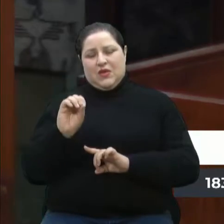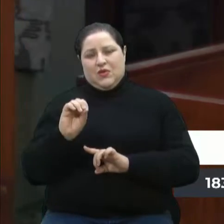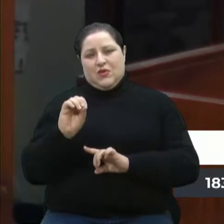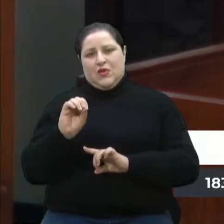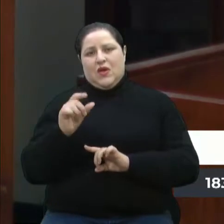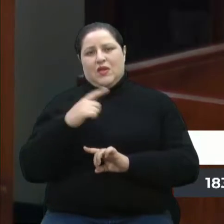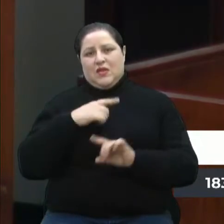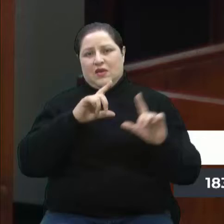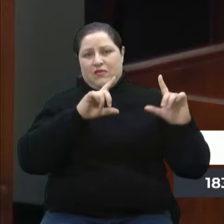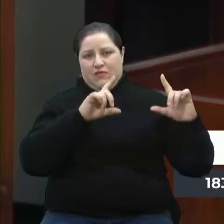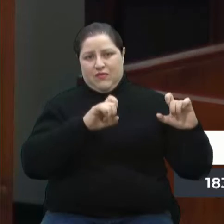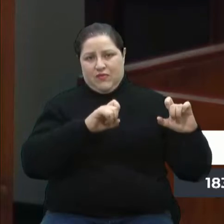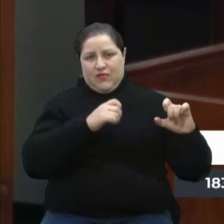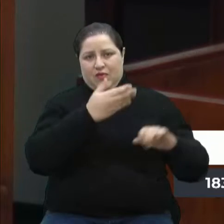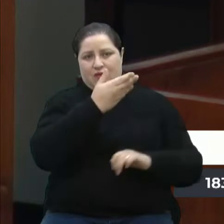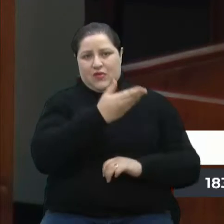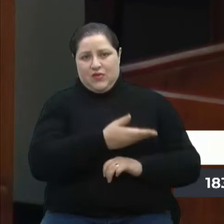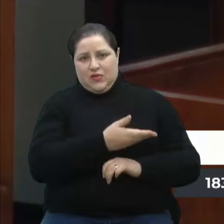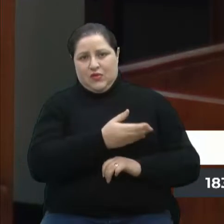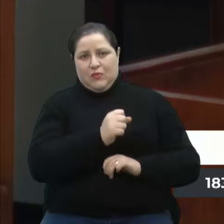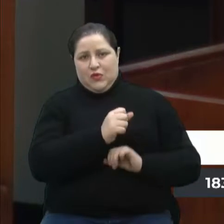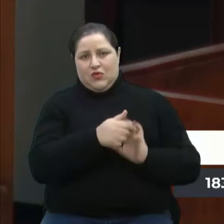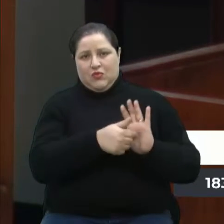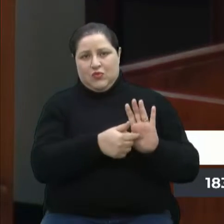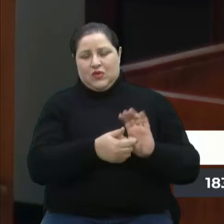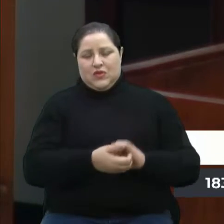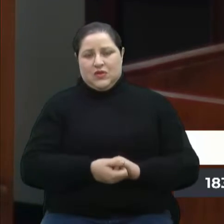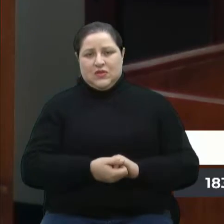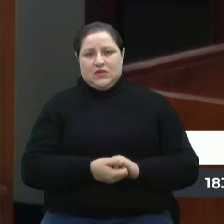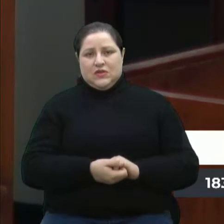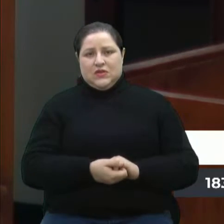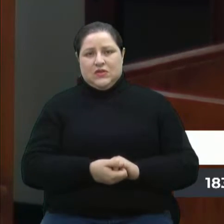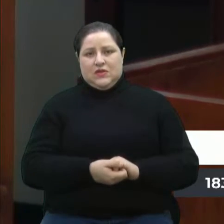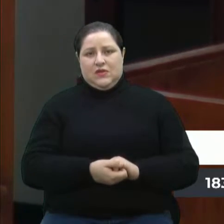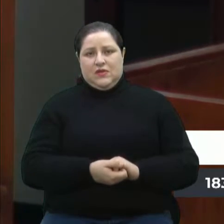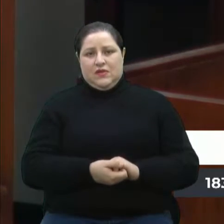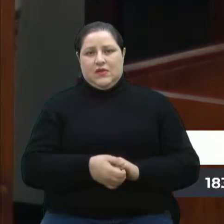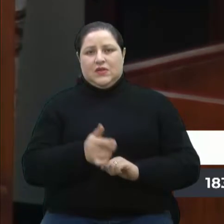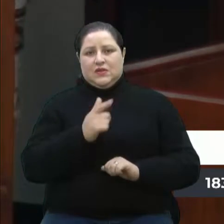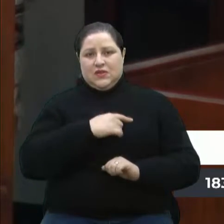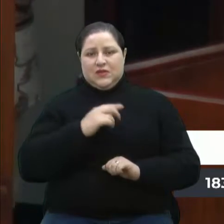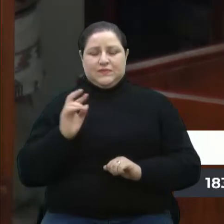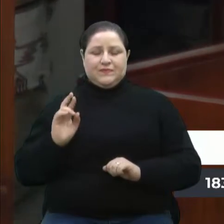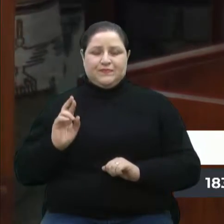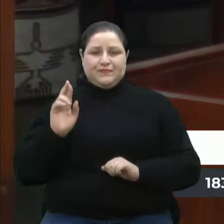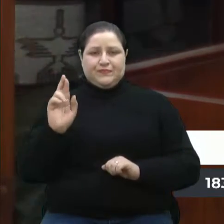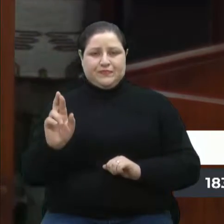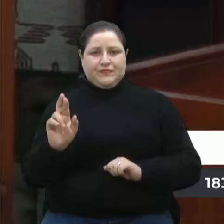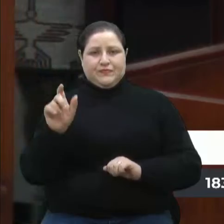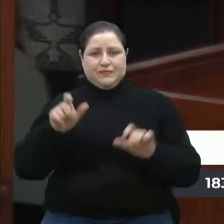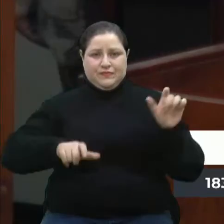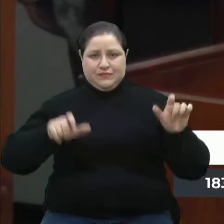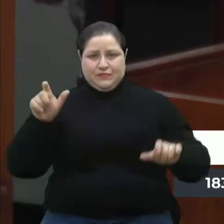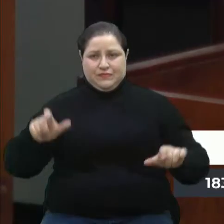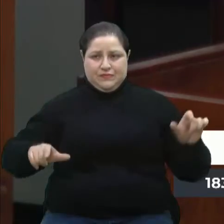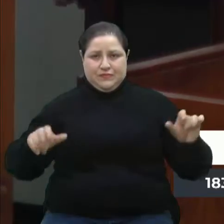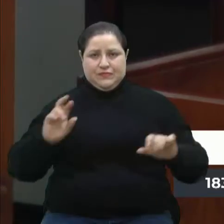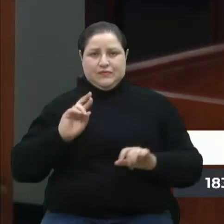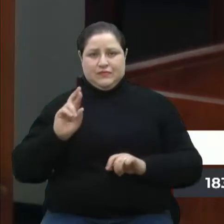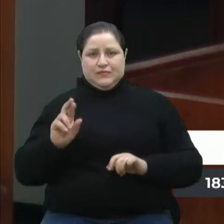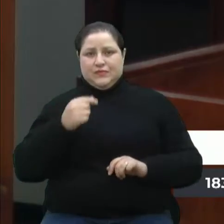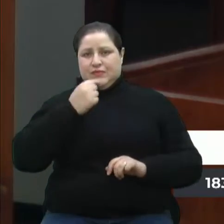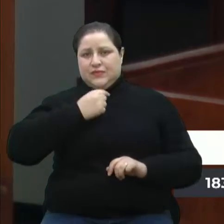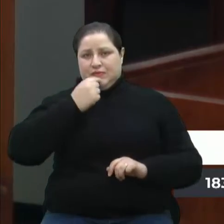gente tem uma foto, inclusive, que se a gente puder mostrar aí, o pessoal da TV Câmara, que tem os representantes de